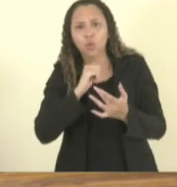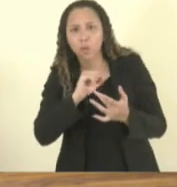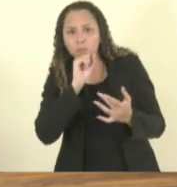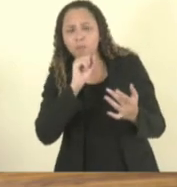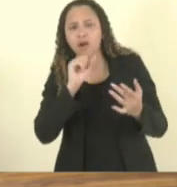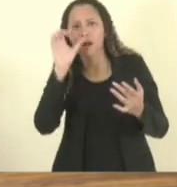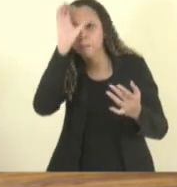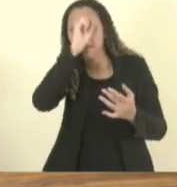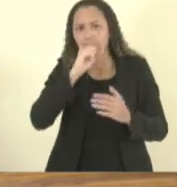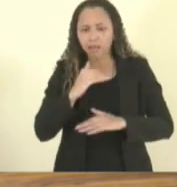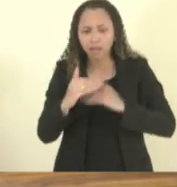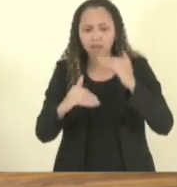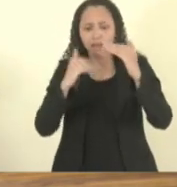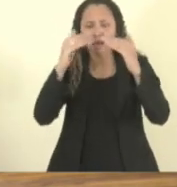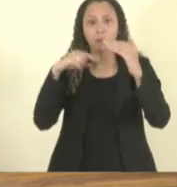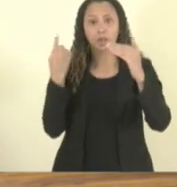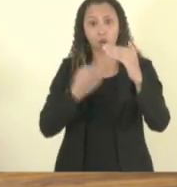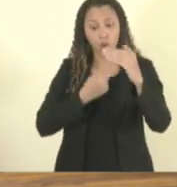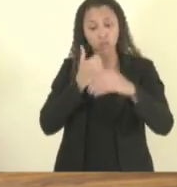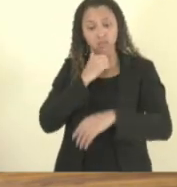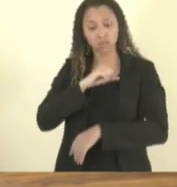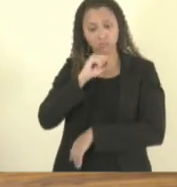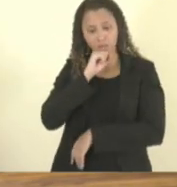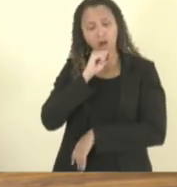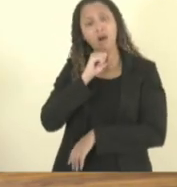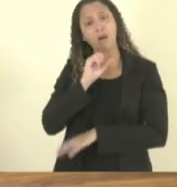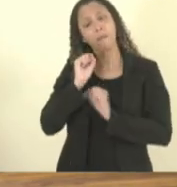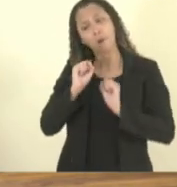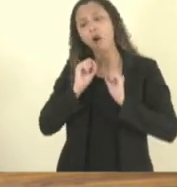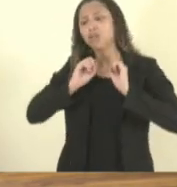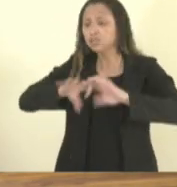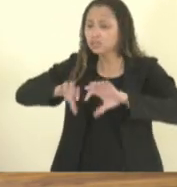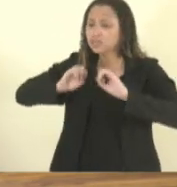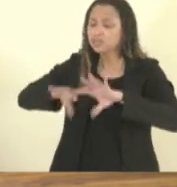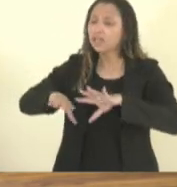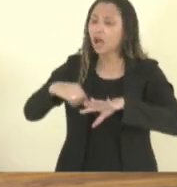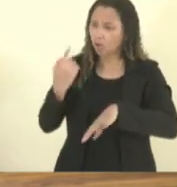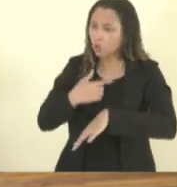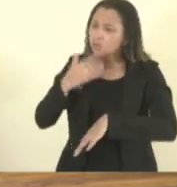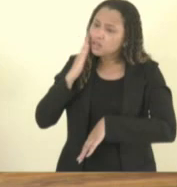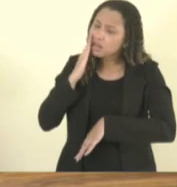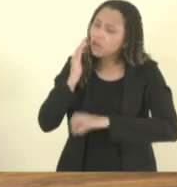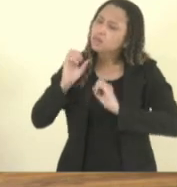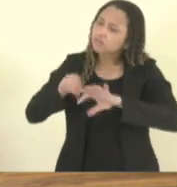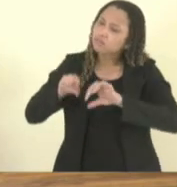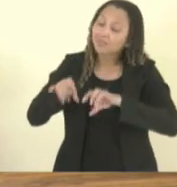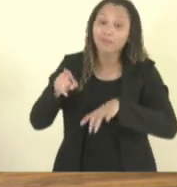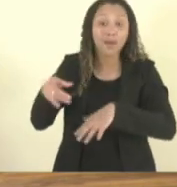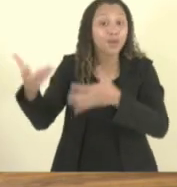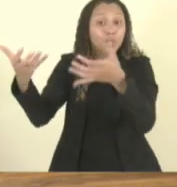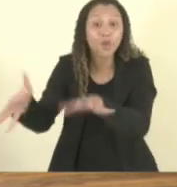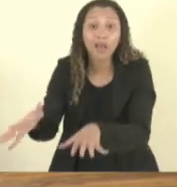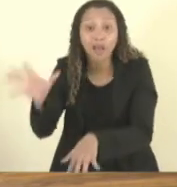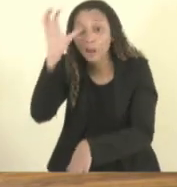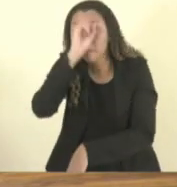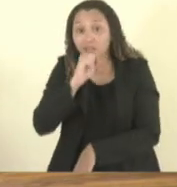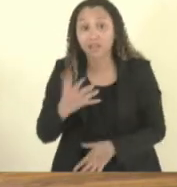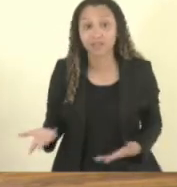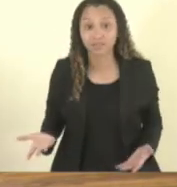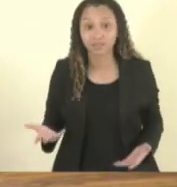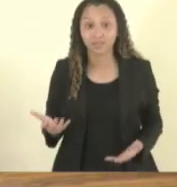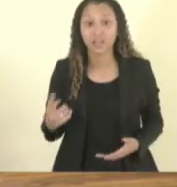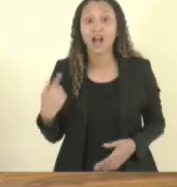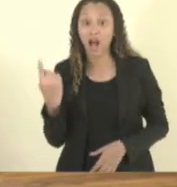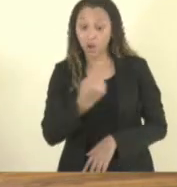estamos dispostas e disponíveis para ensinar o que a gente sabe, o que a gente vive, a nossa realidade